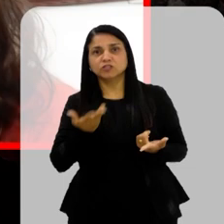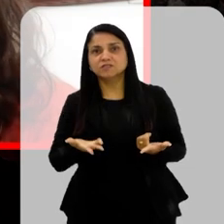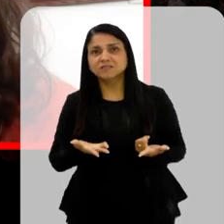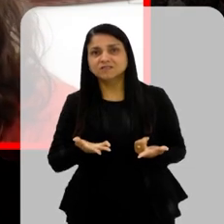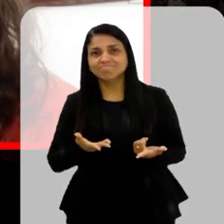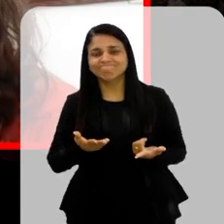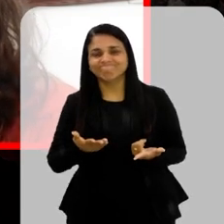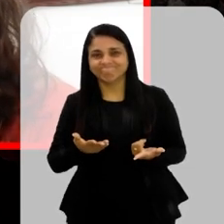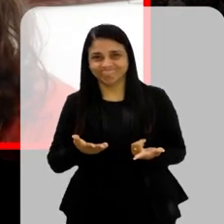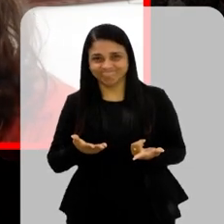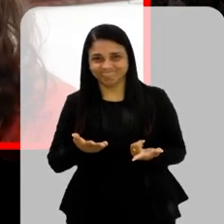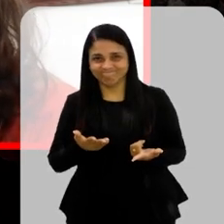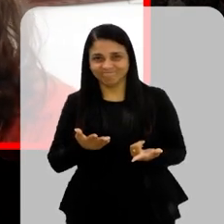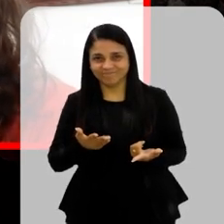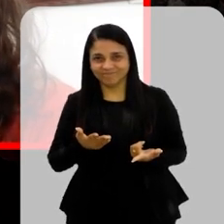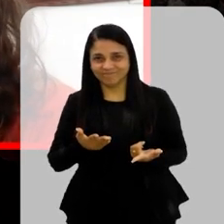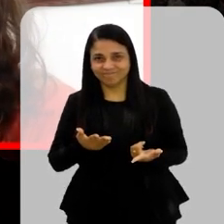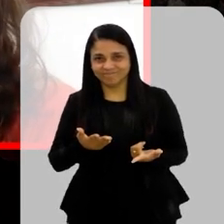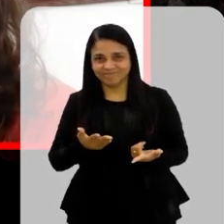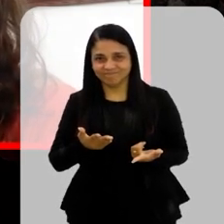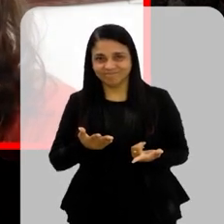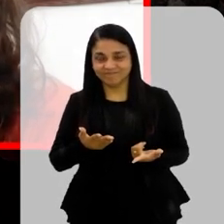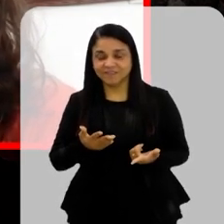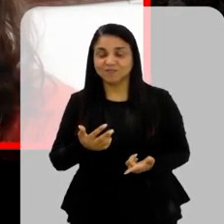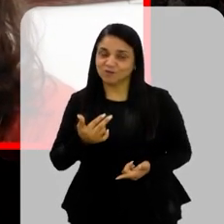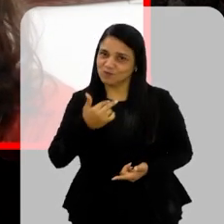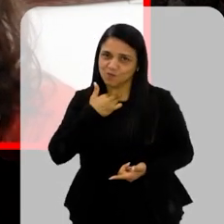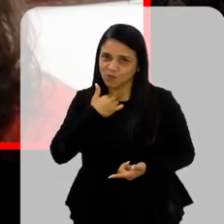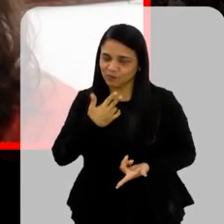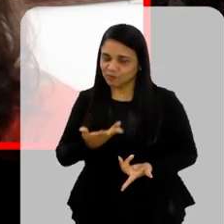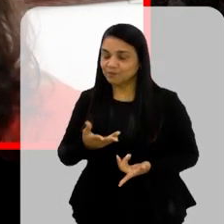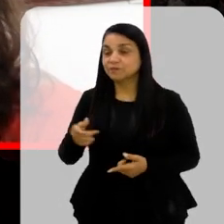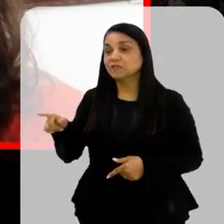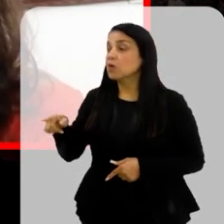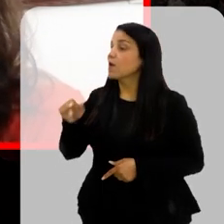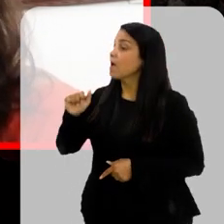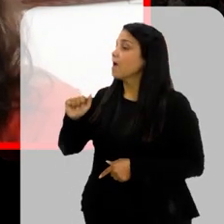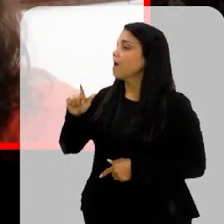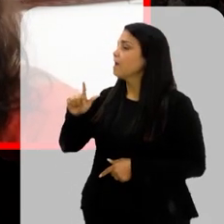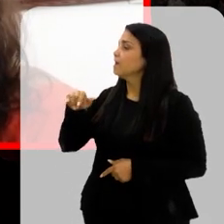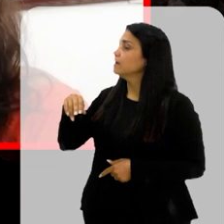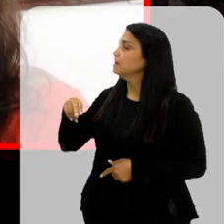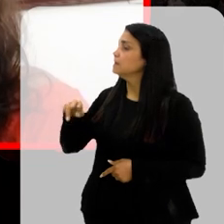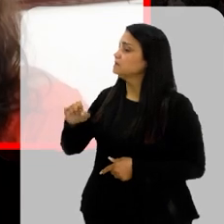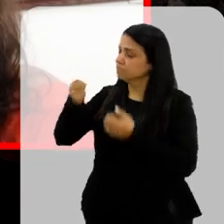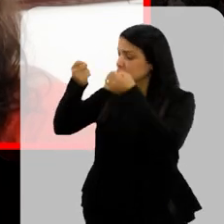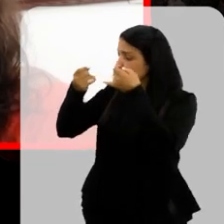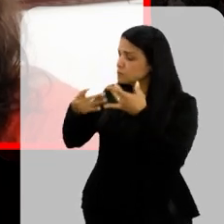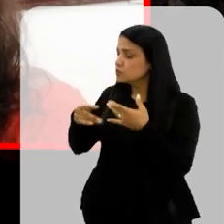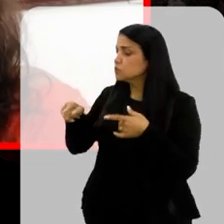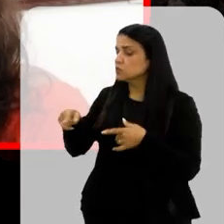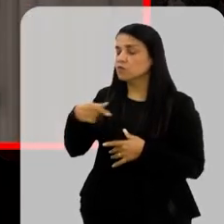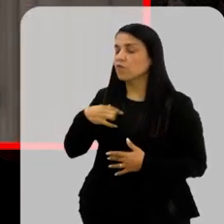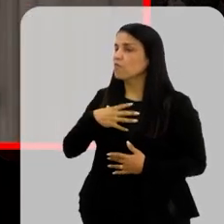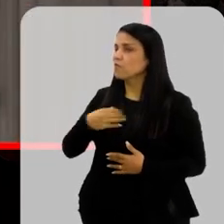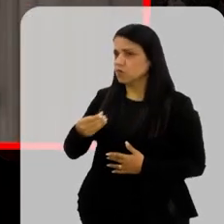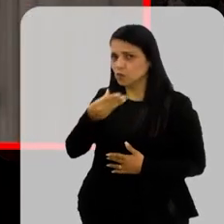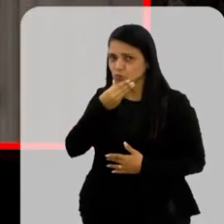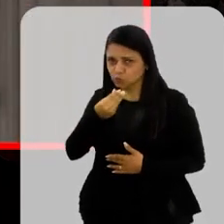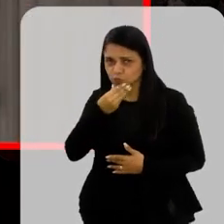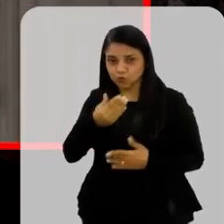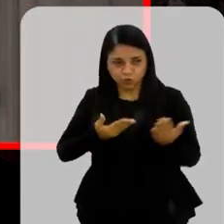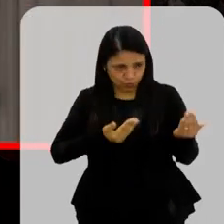Então, realmente não pode Nada melhor do que a Aline Para nos contar um pouco dessa rotina Você que tem um filho